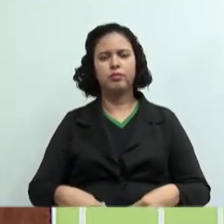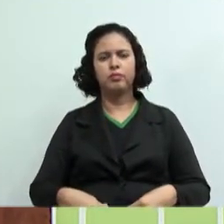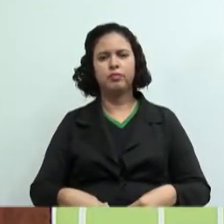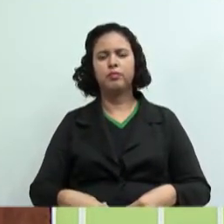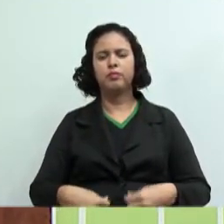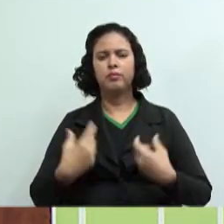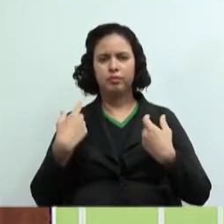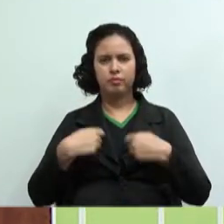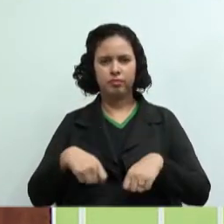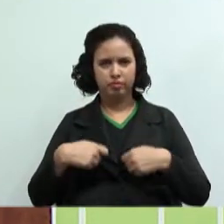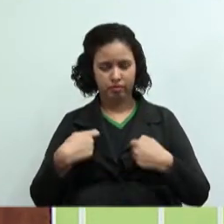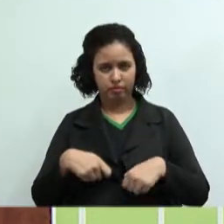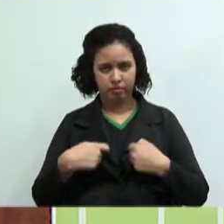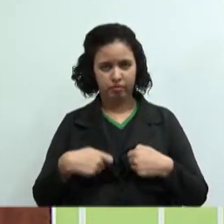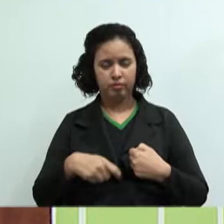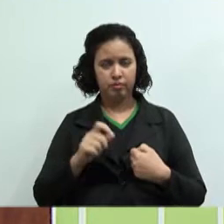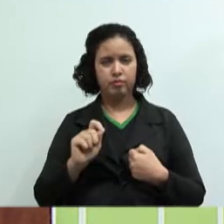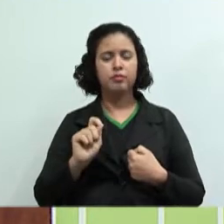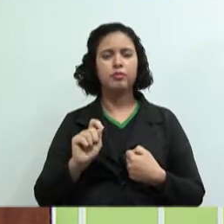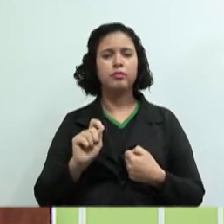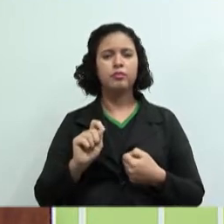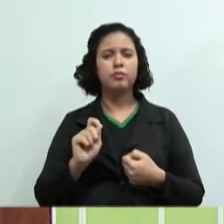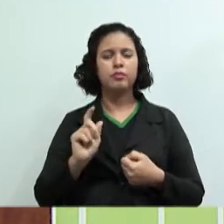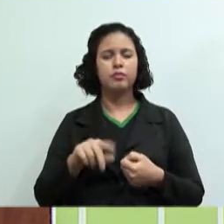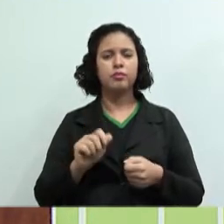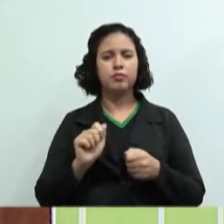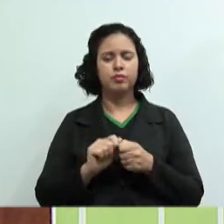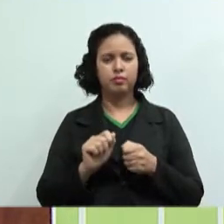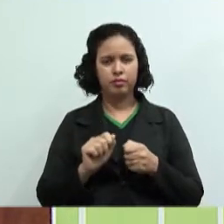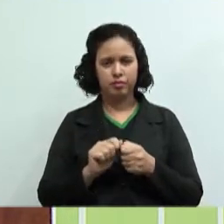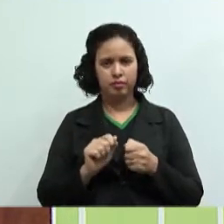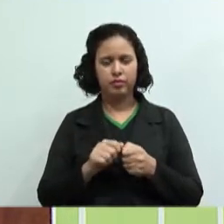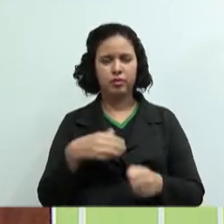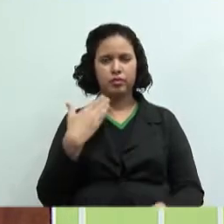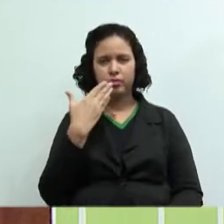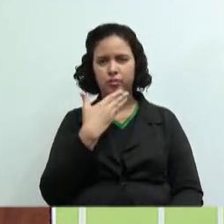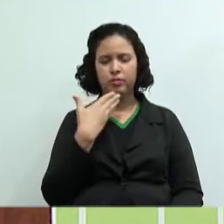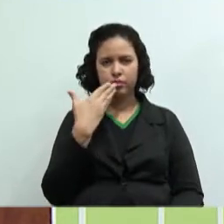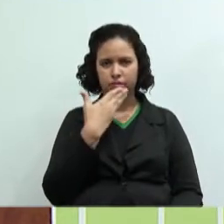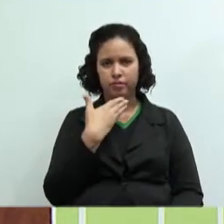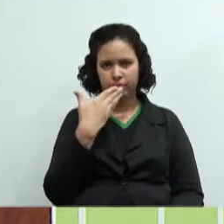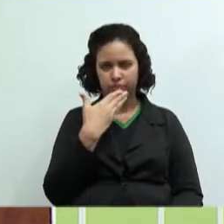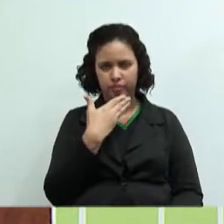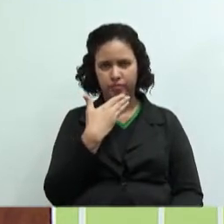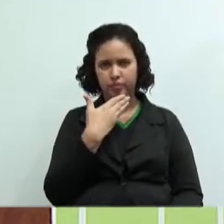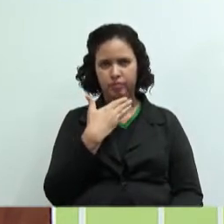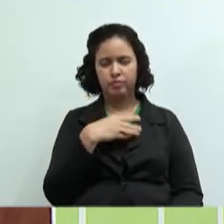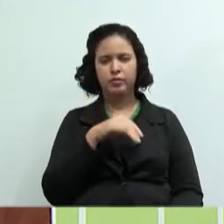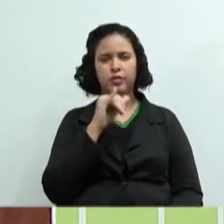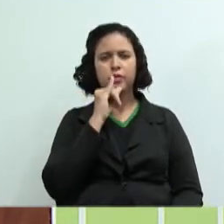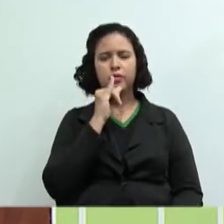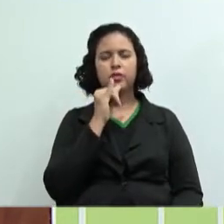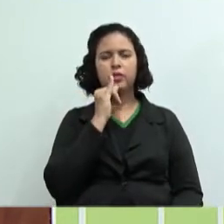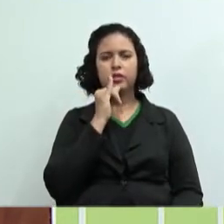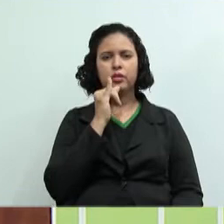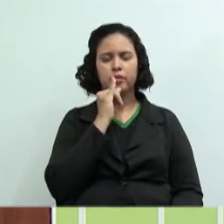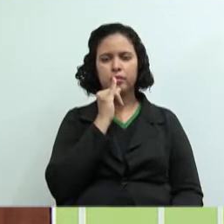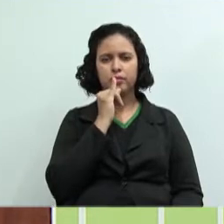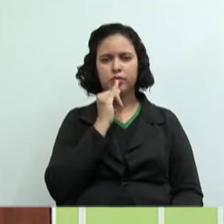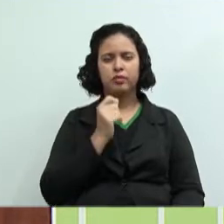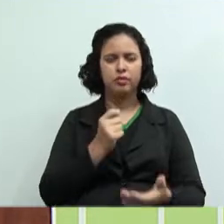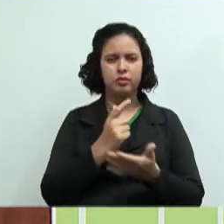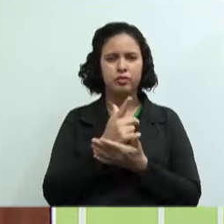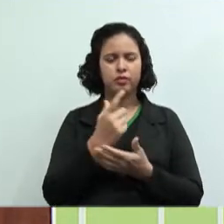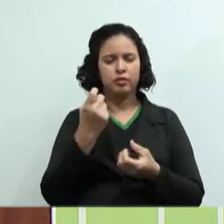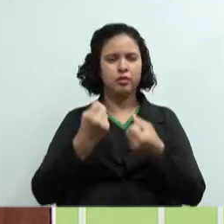será necessário para quê? Para você produzir o seu doce da sua cooperativa. Um exemplo que nós temos aqui é a aquisição de